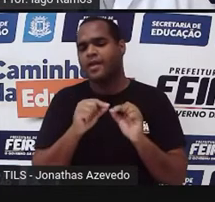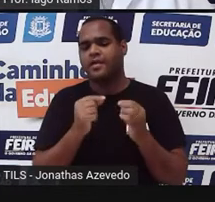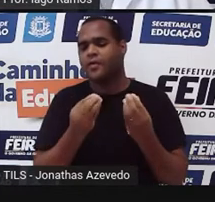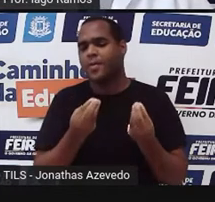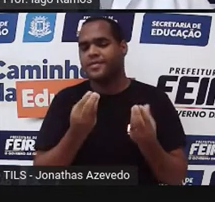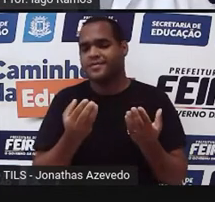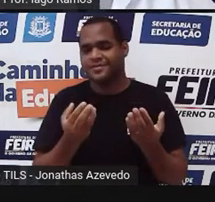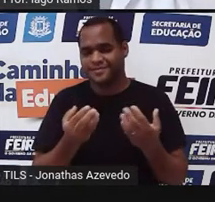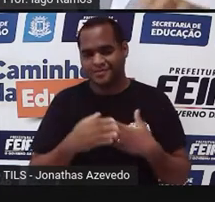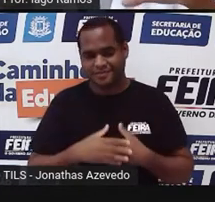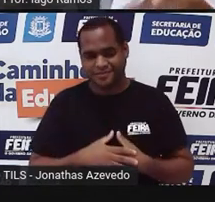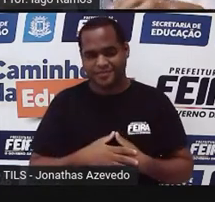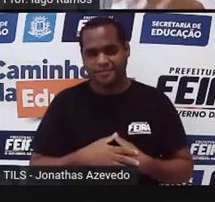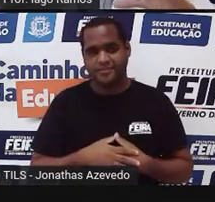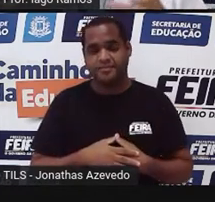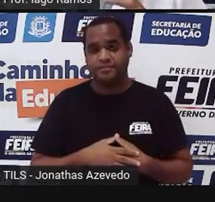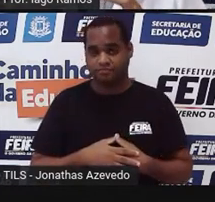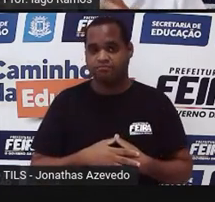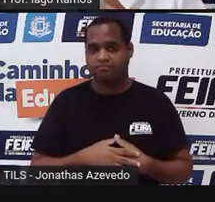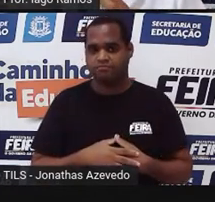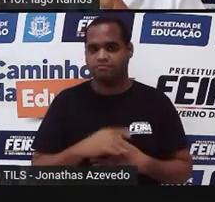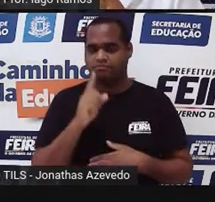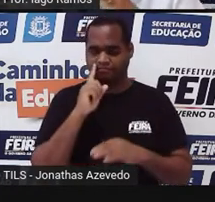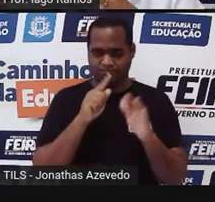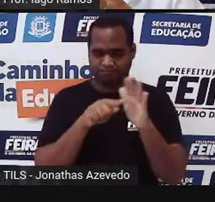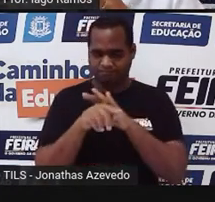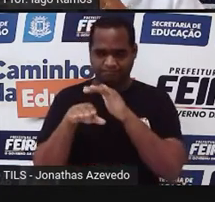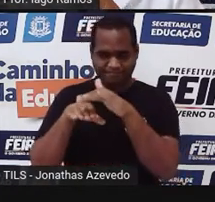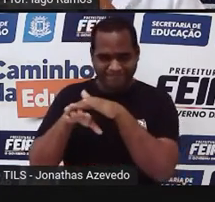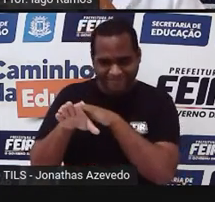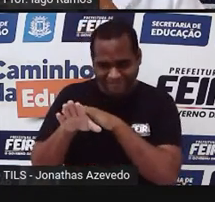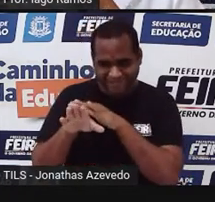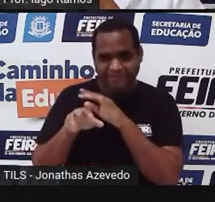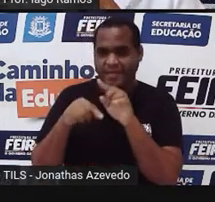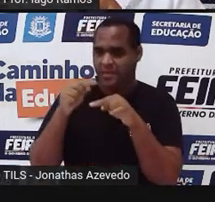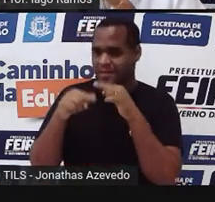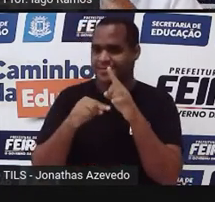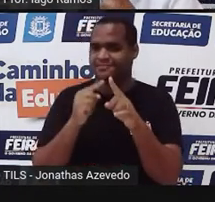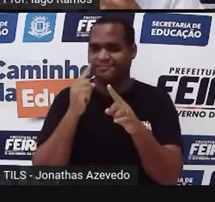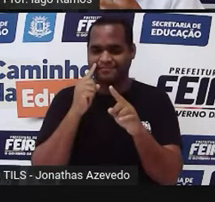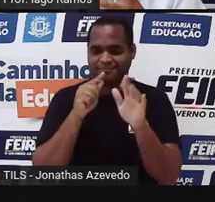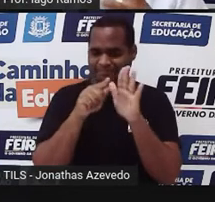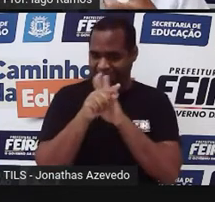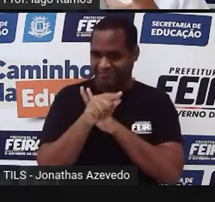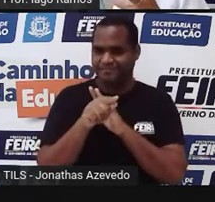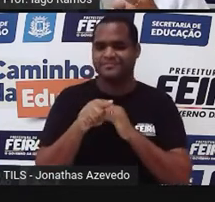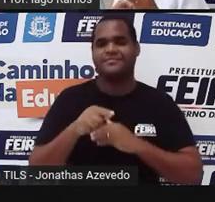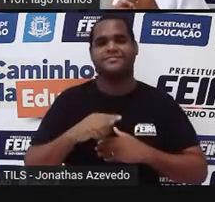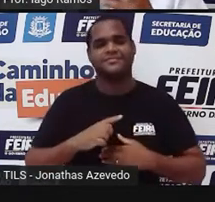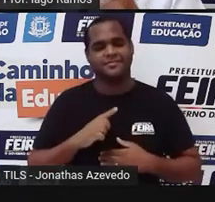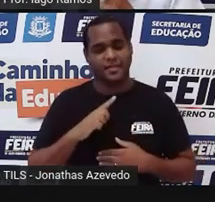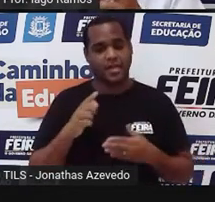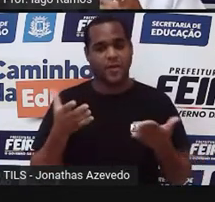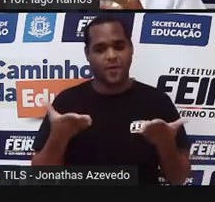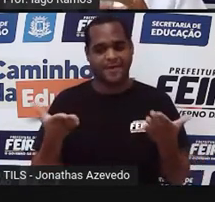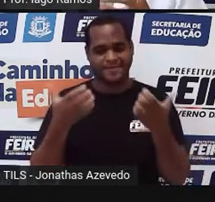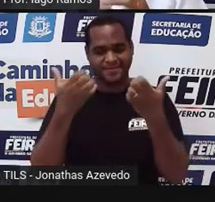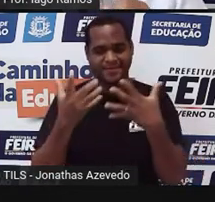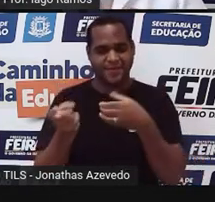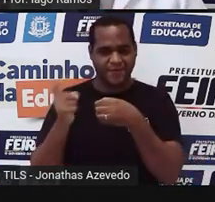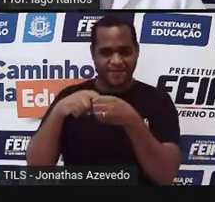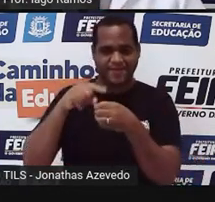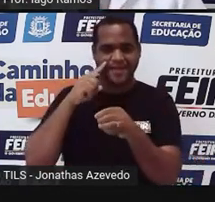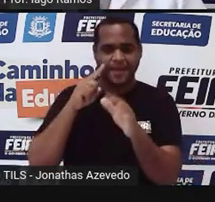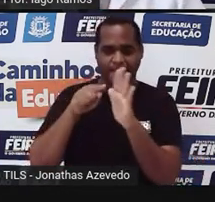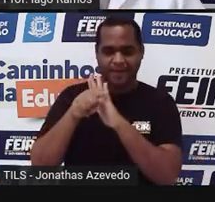Bom, guarda essa pergunta, guarda. Em um outro momento ainda nessa aula, a gente vai voltar